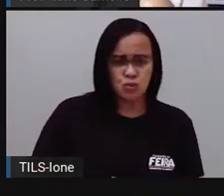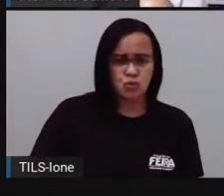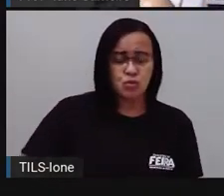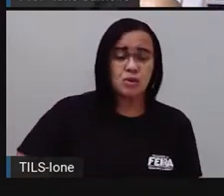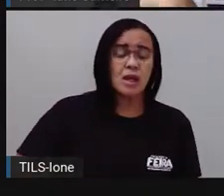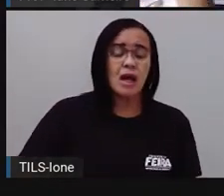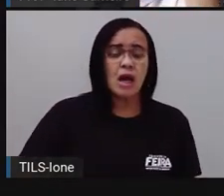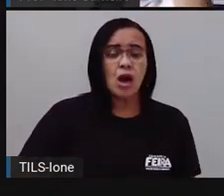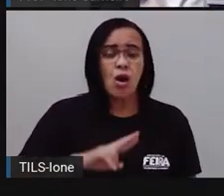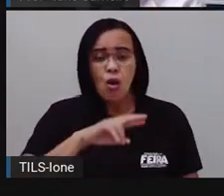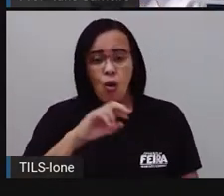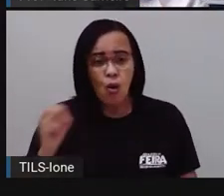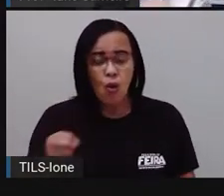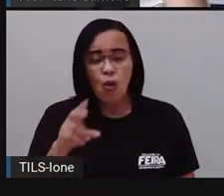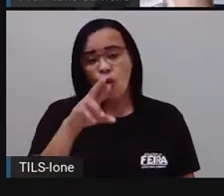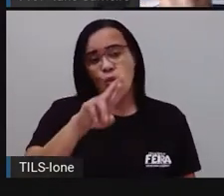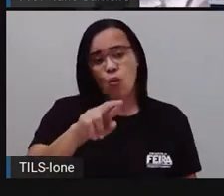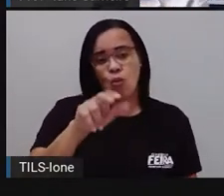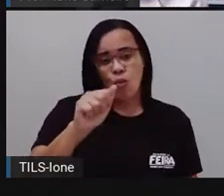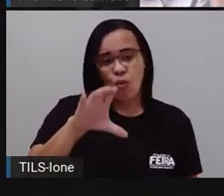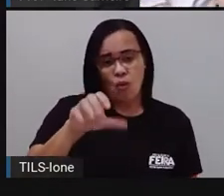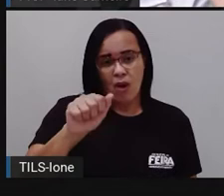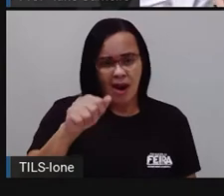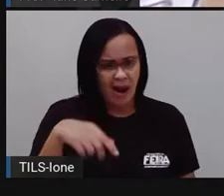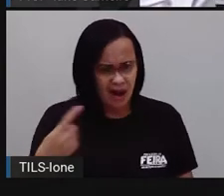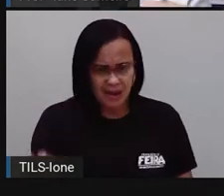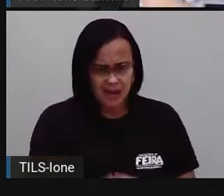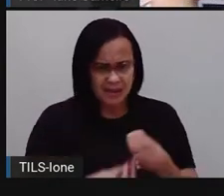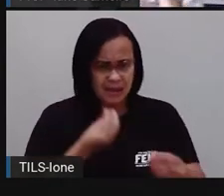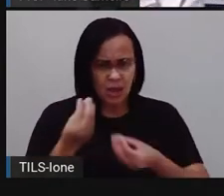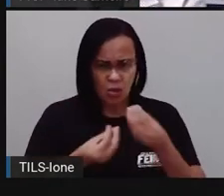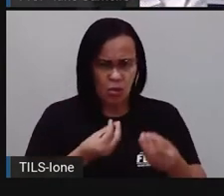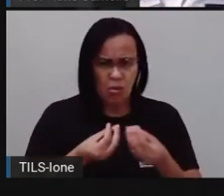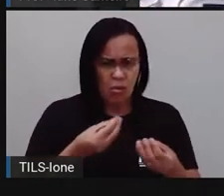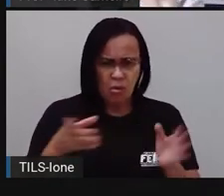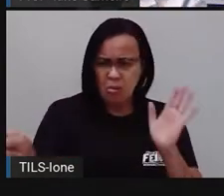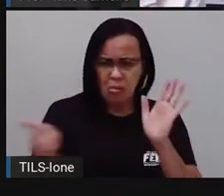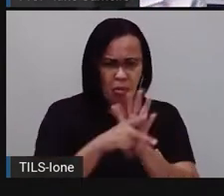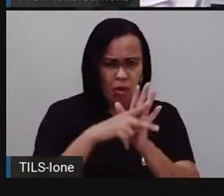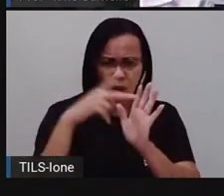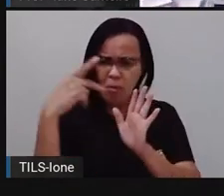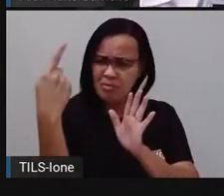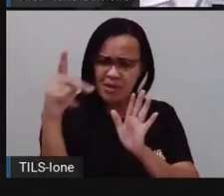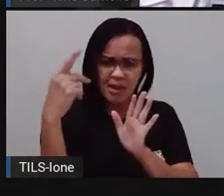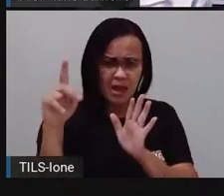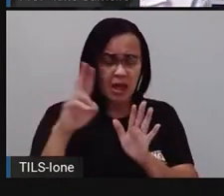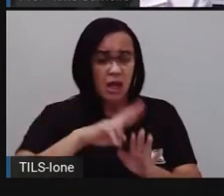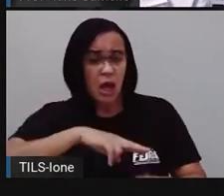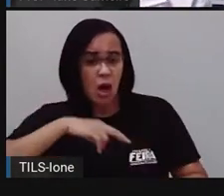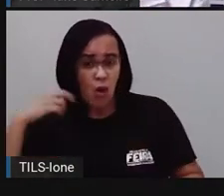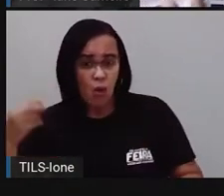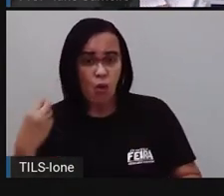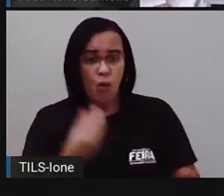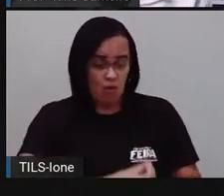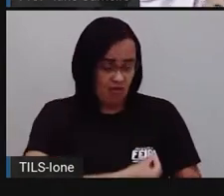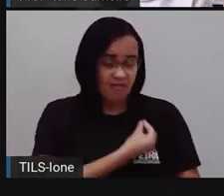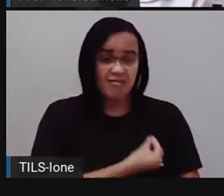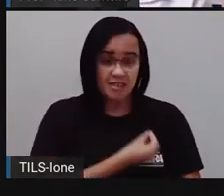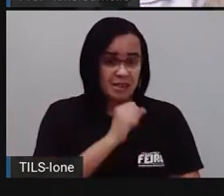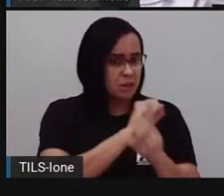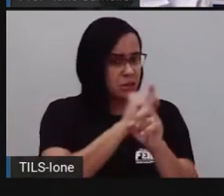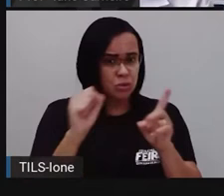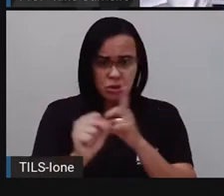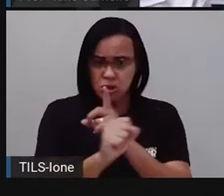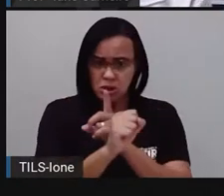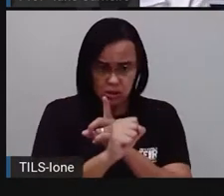essência enquanto ser humano, né? E da sua condição social. Então, a gente luta para